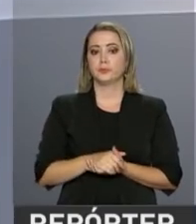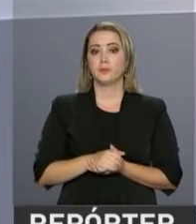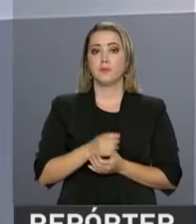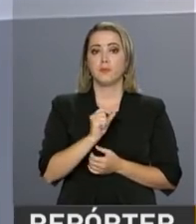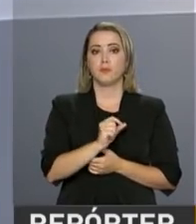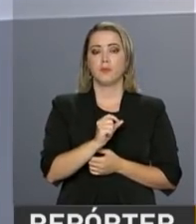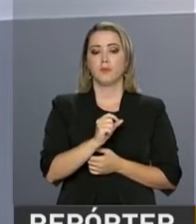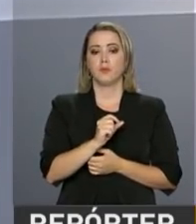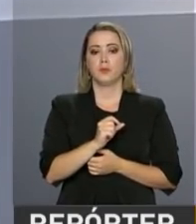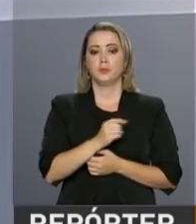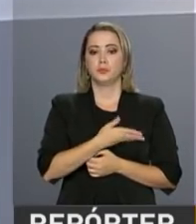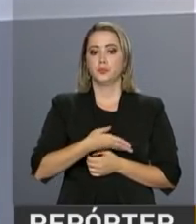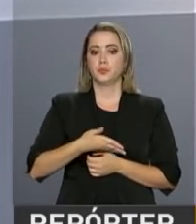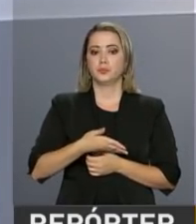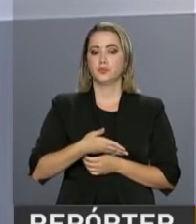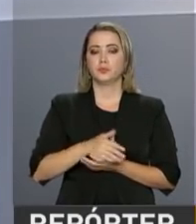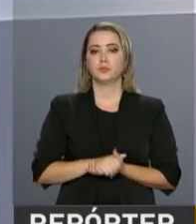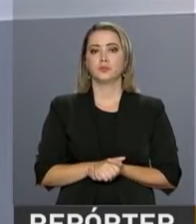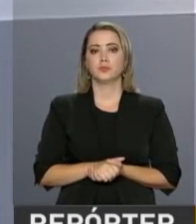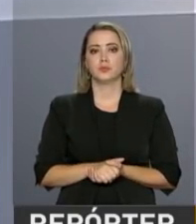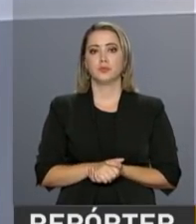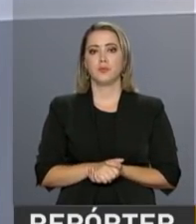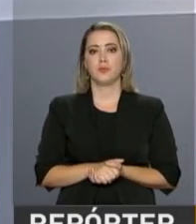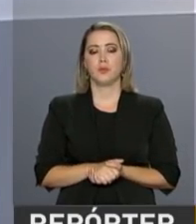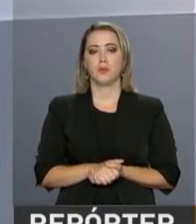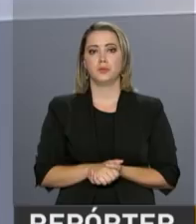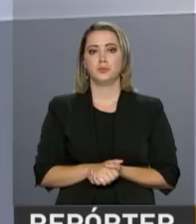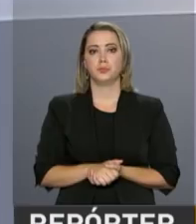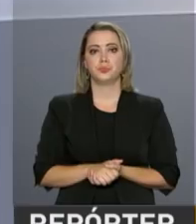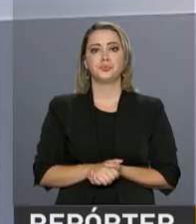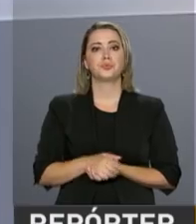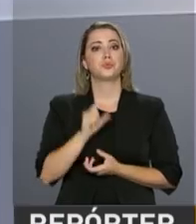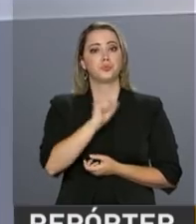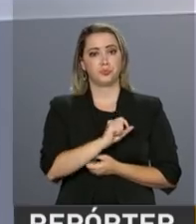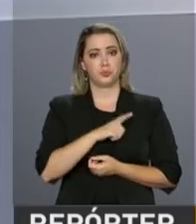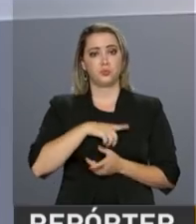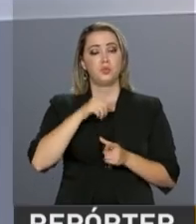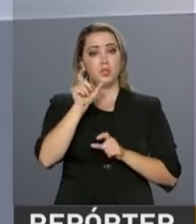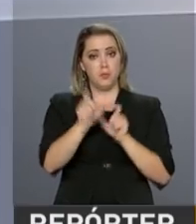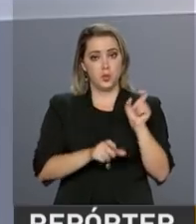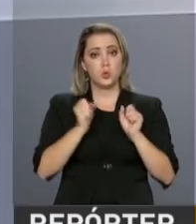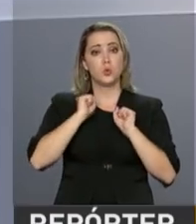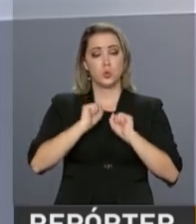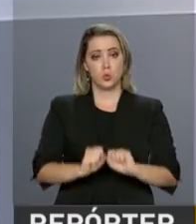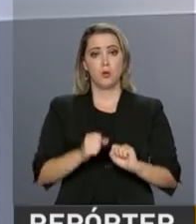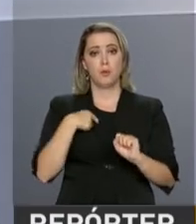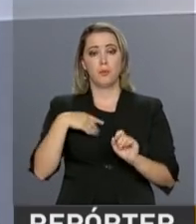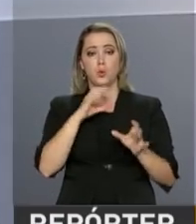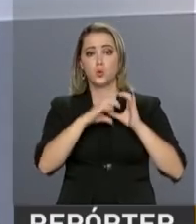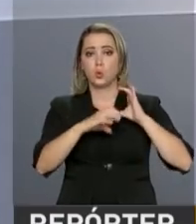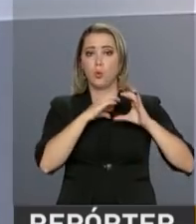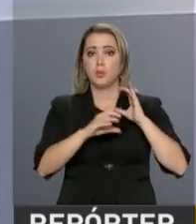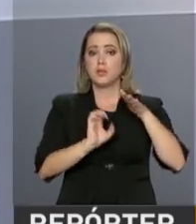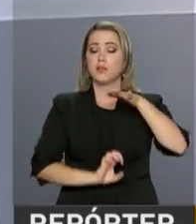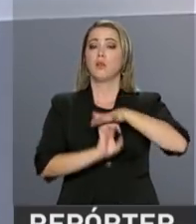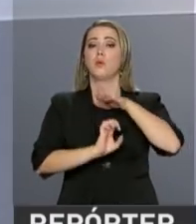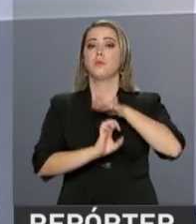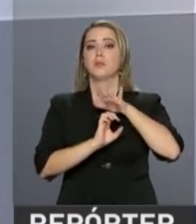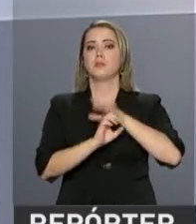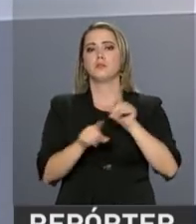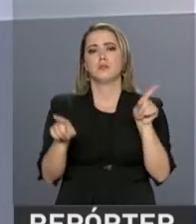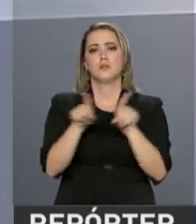.consumidor.gov.br. Pela ferramenta, o consumidor pode se comunicar com as empresas.